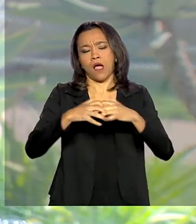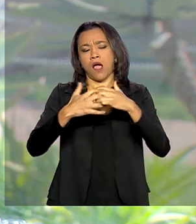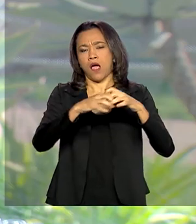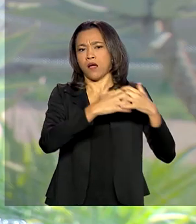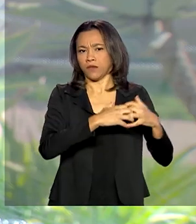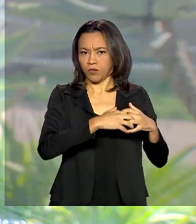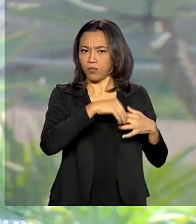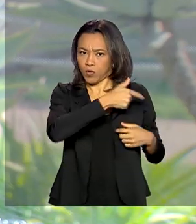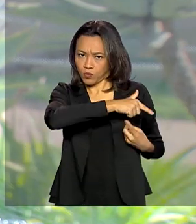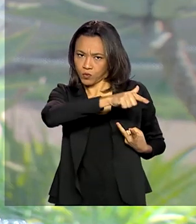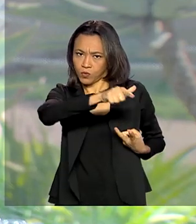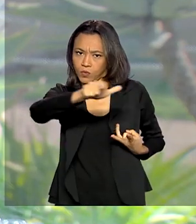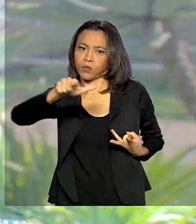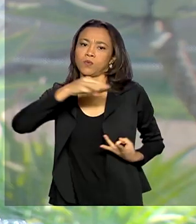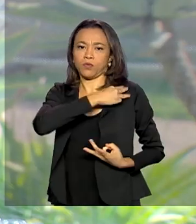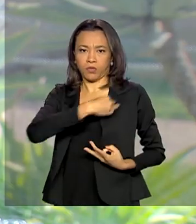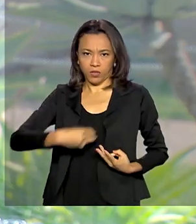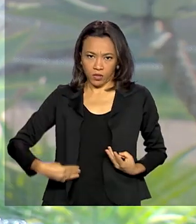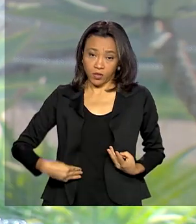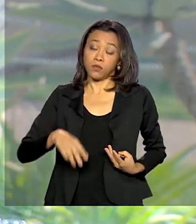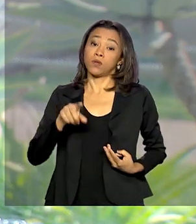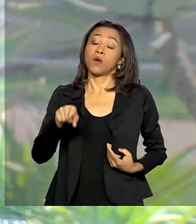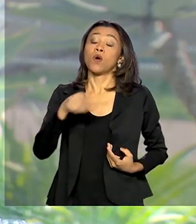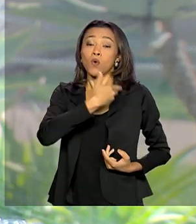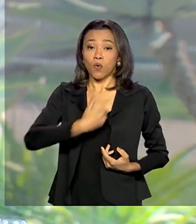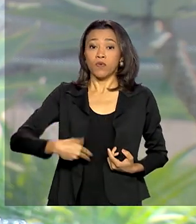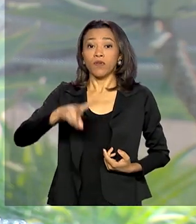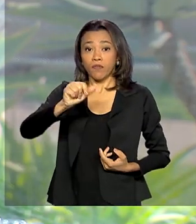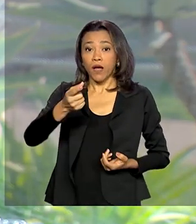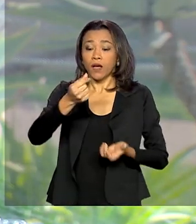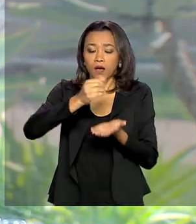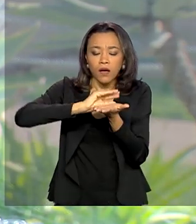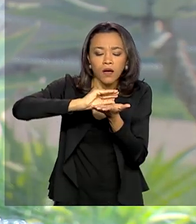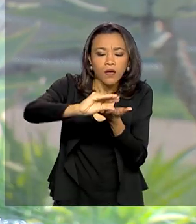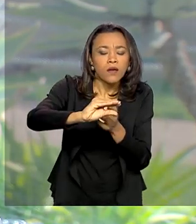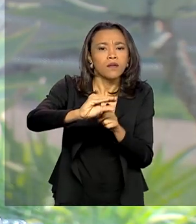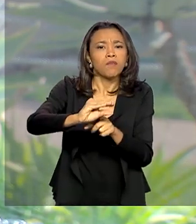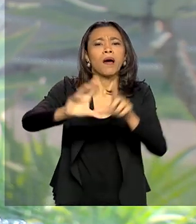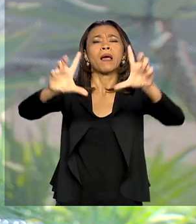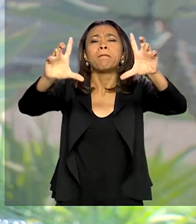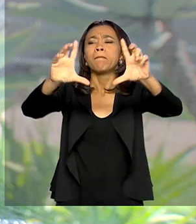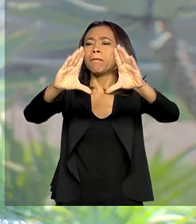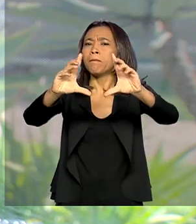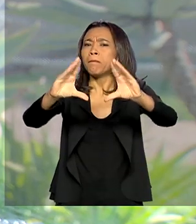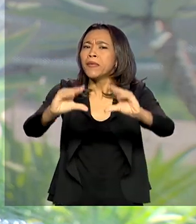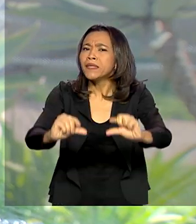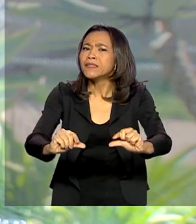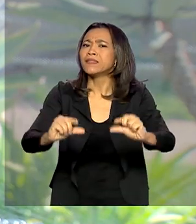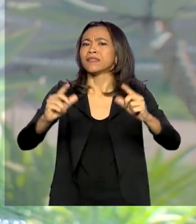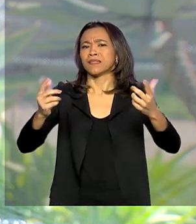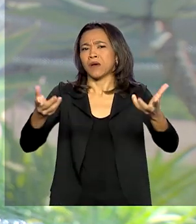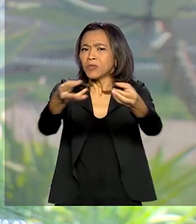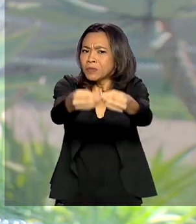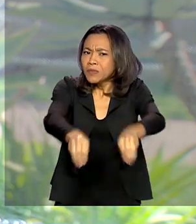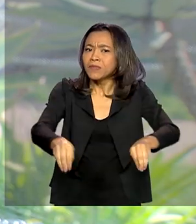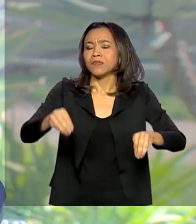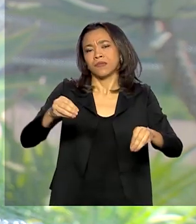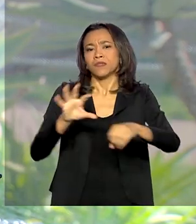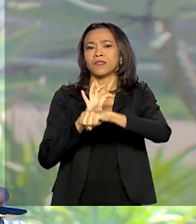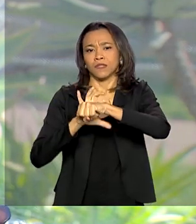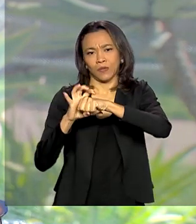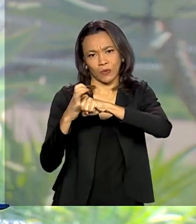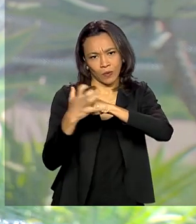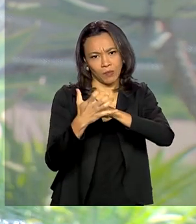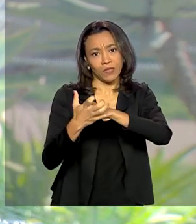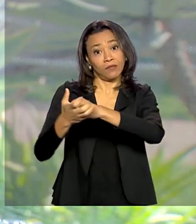Na prática, o governo vai poder direcionar recursos públicos pra tentar estancar ou minimizar os efeitos da pandemia do novo coronavírus,